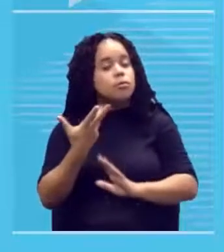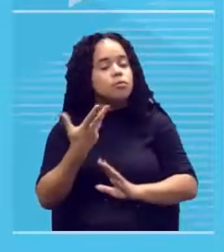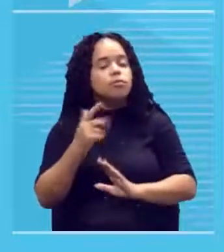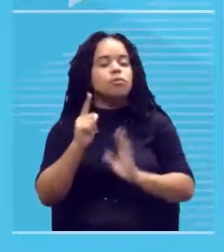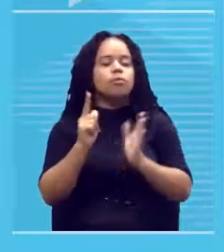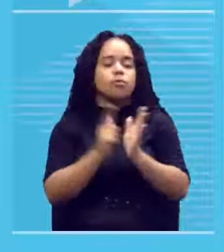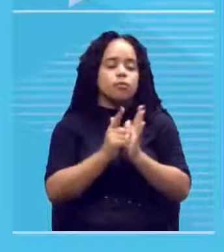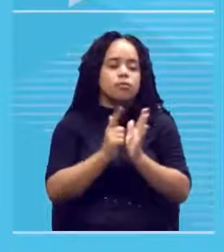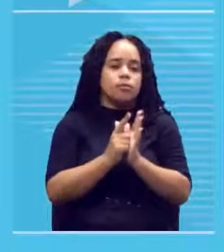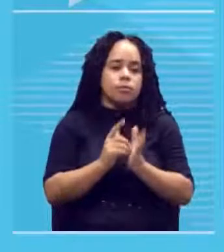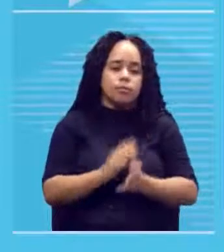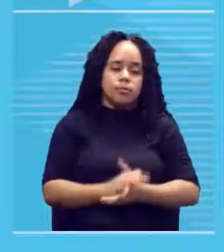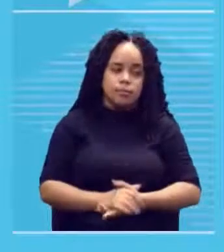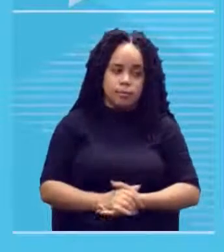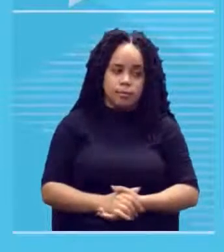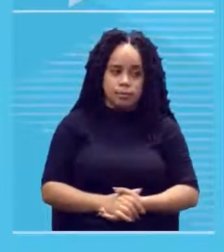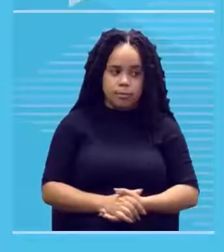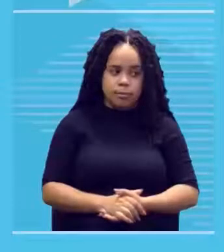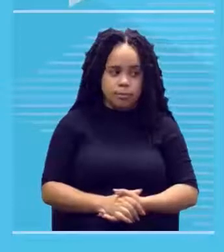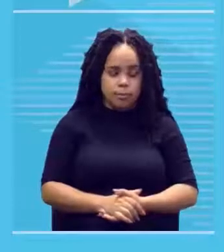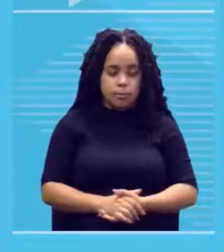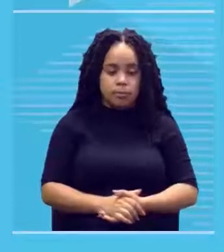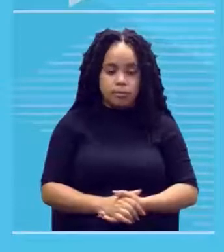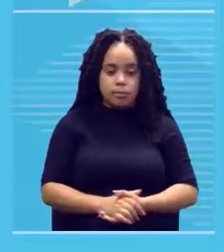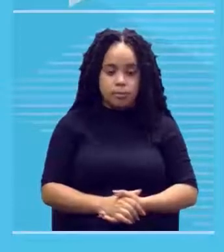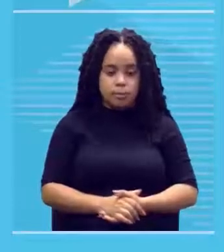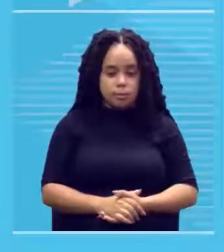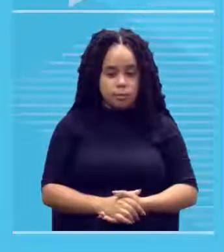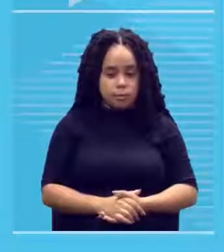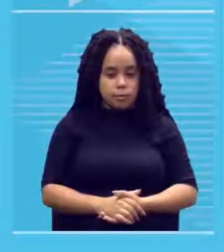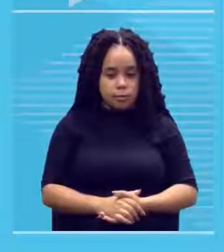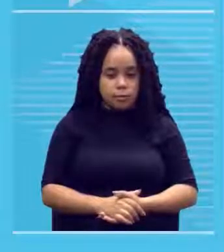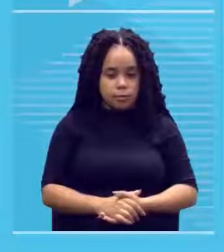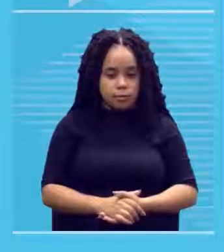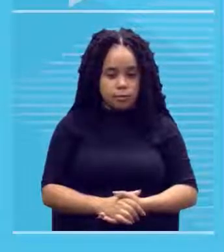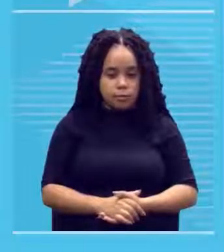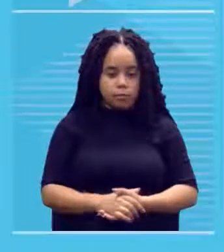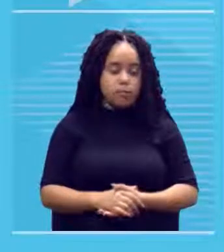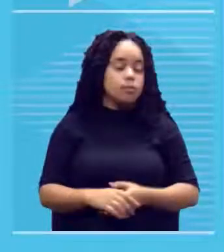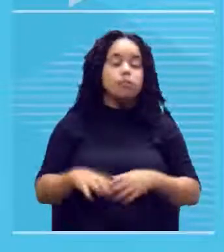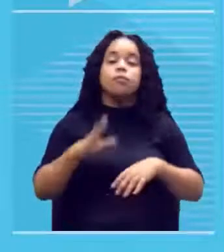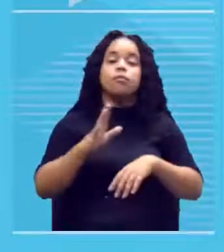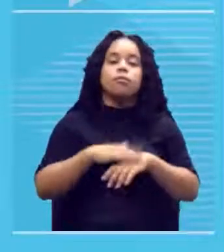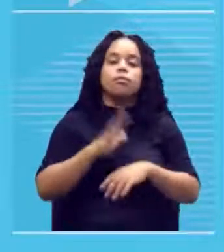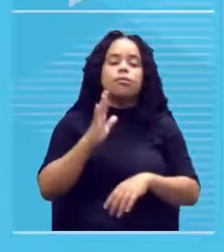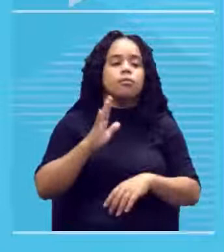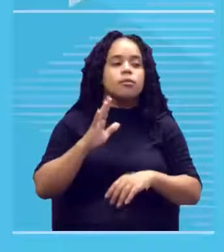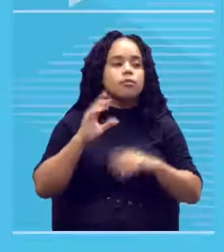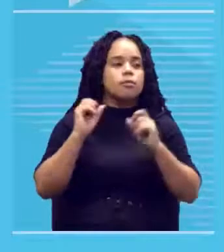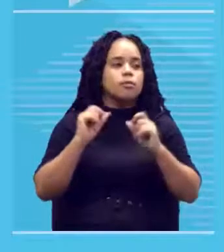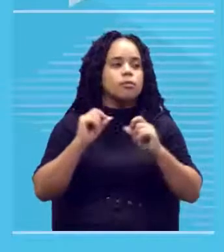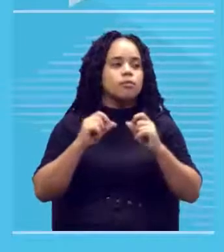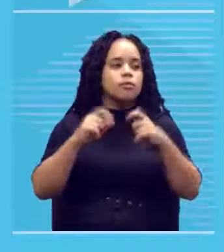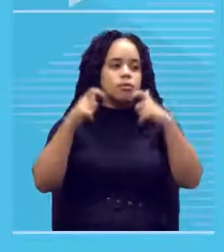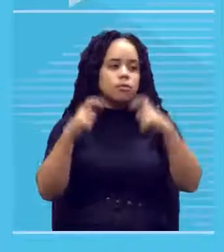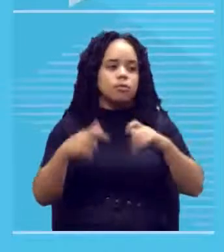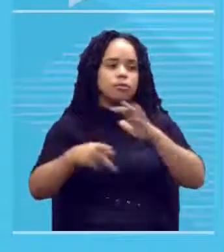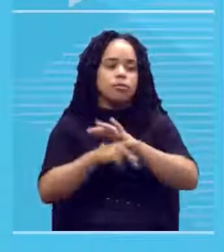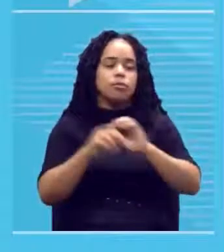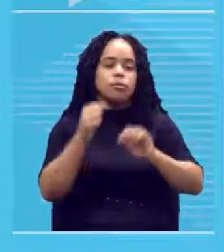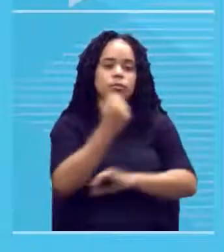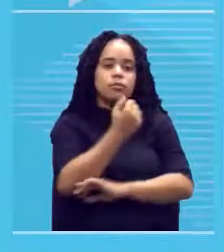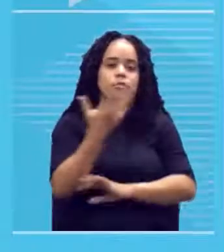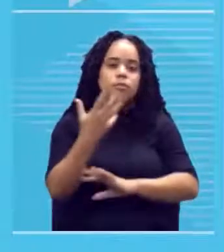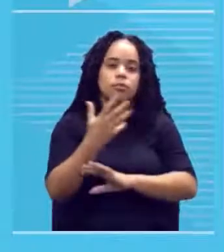ok a aquarela mais conhecida em ambiente escolar é